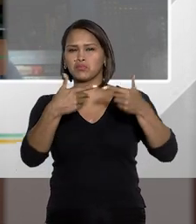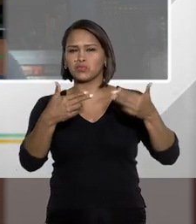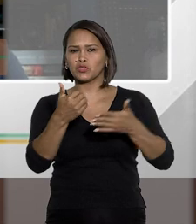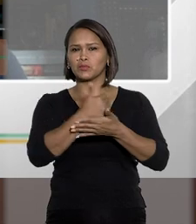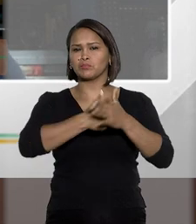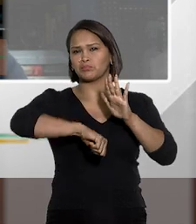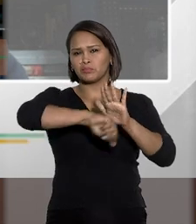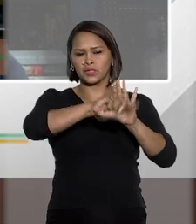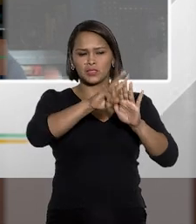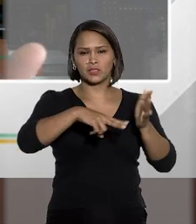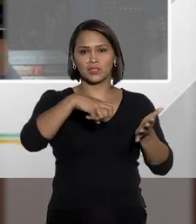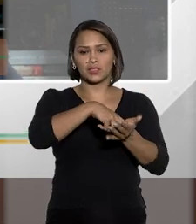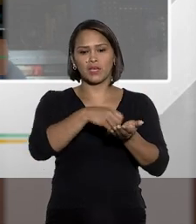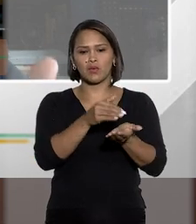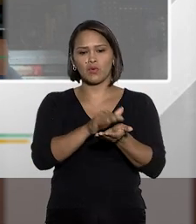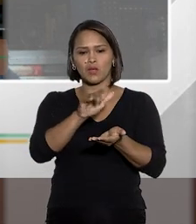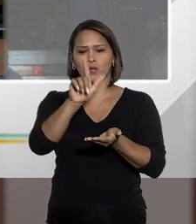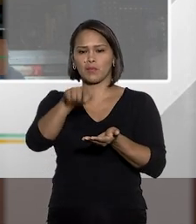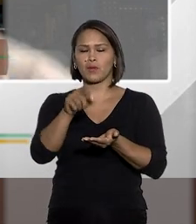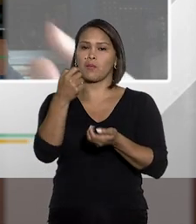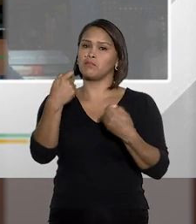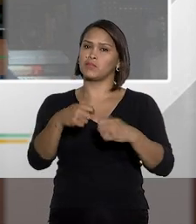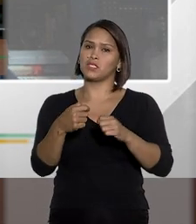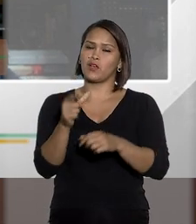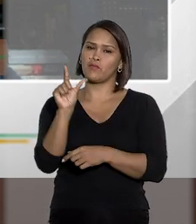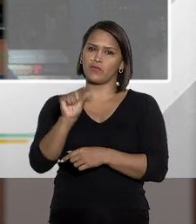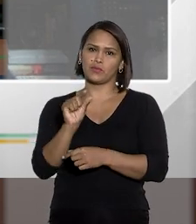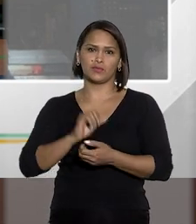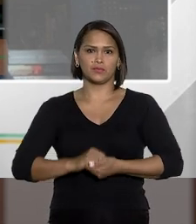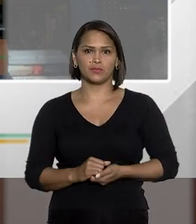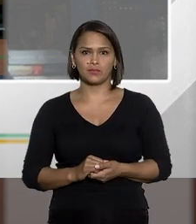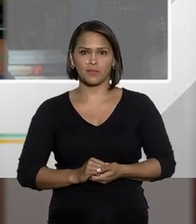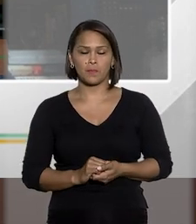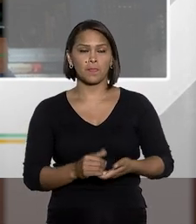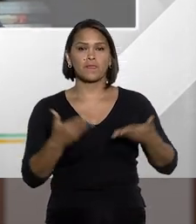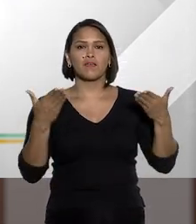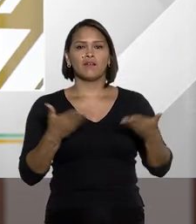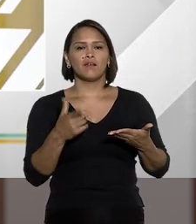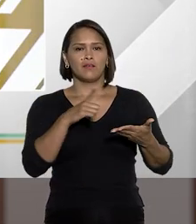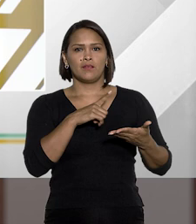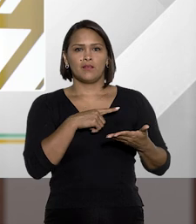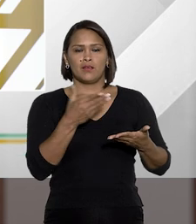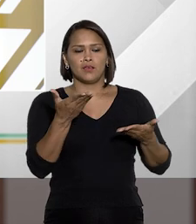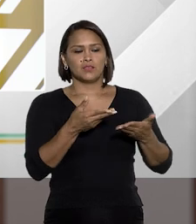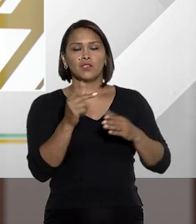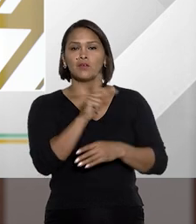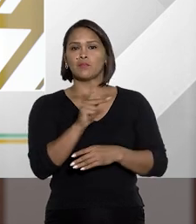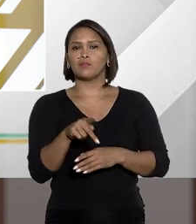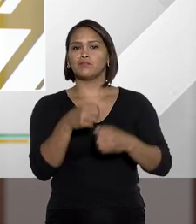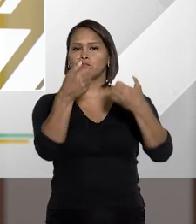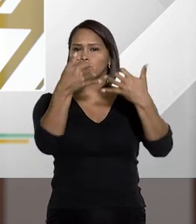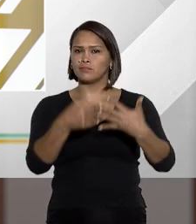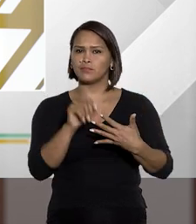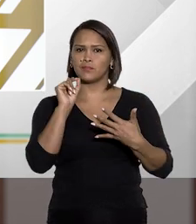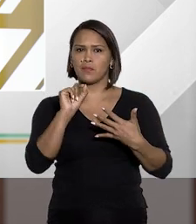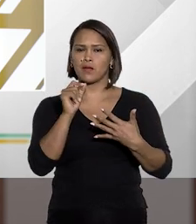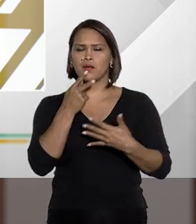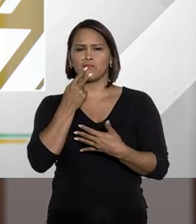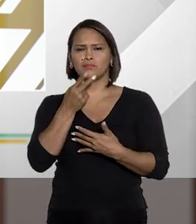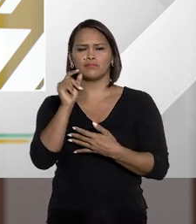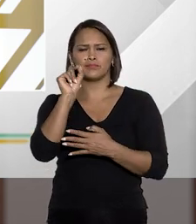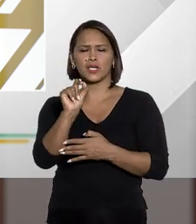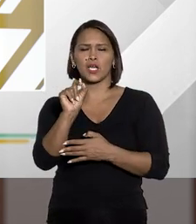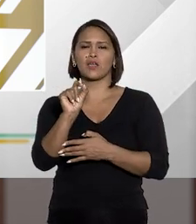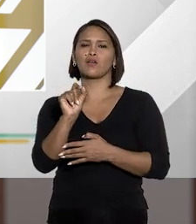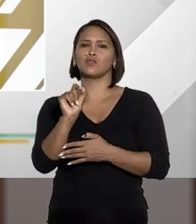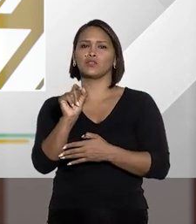penais, o aumento ficou aquém do que deveria. Já que o professor suscitou aí